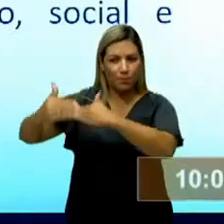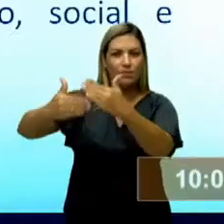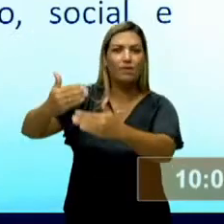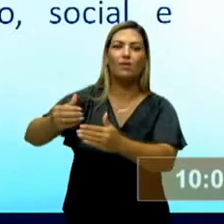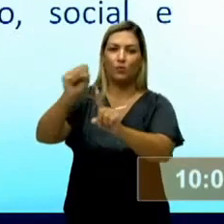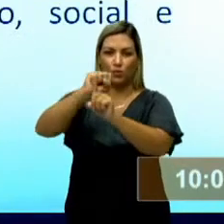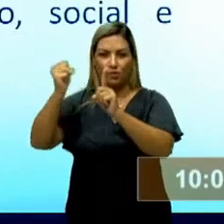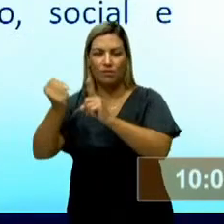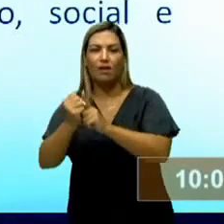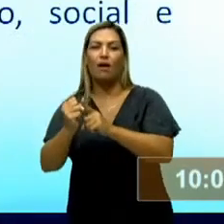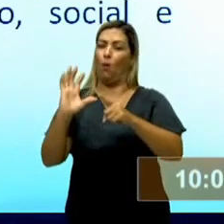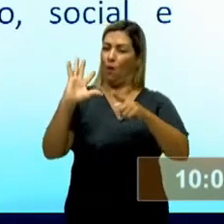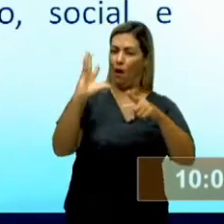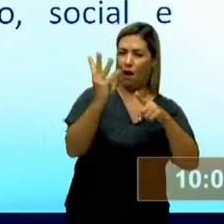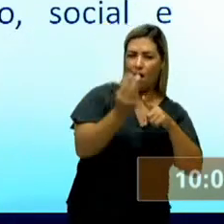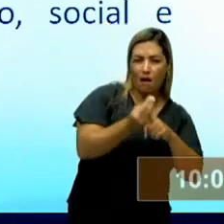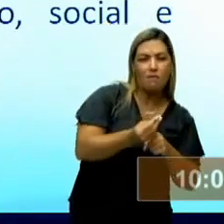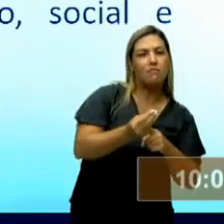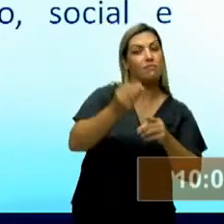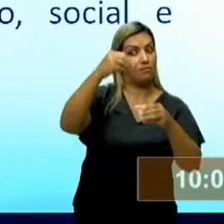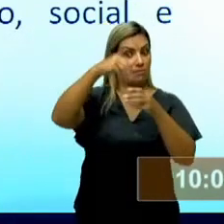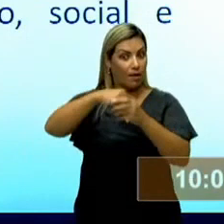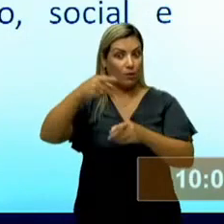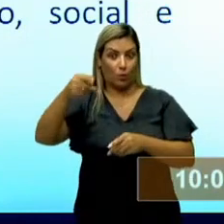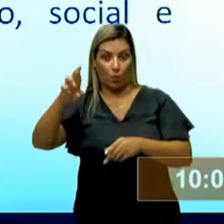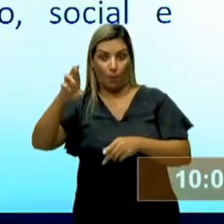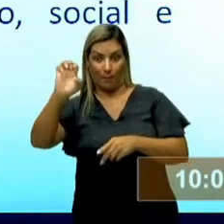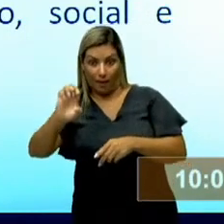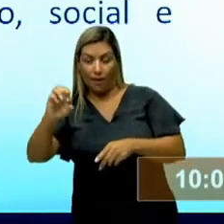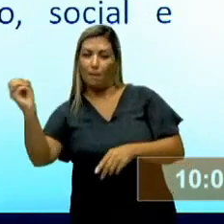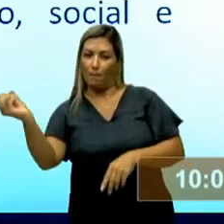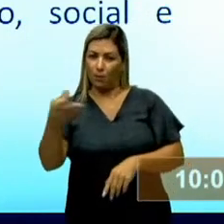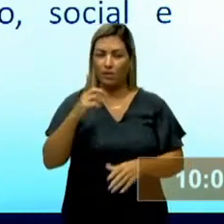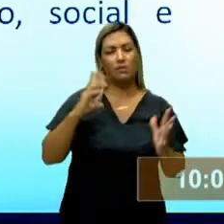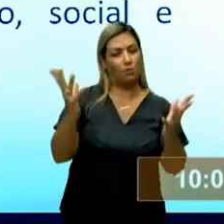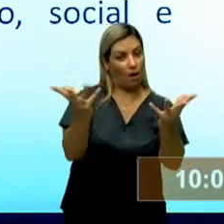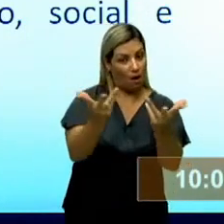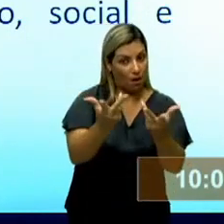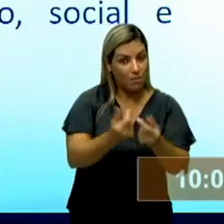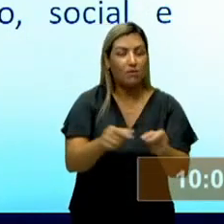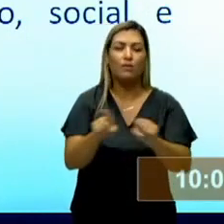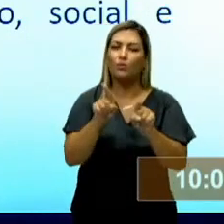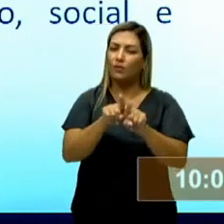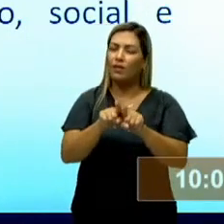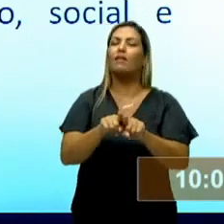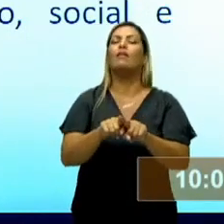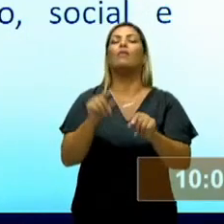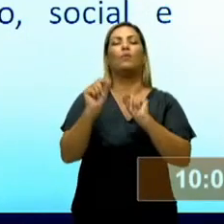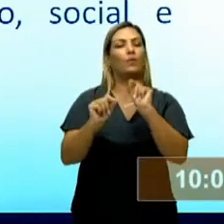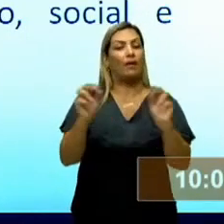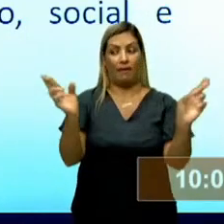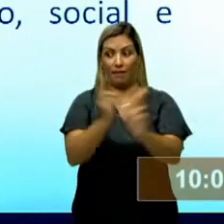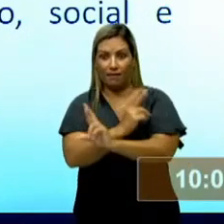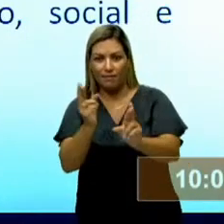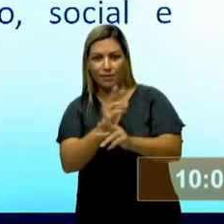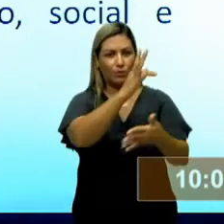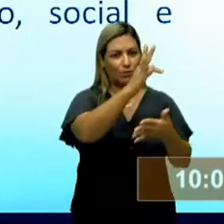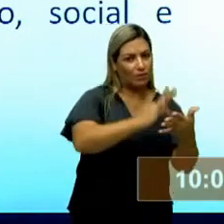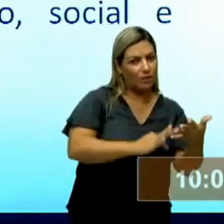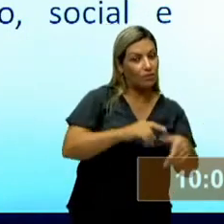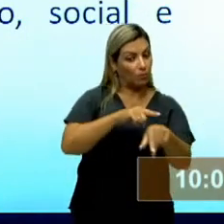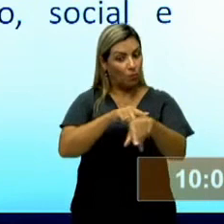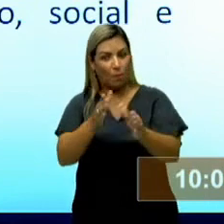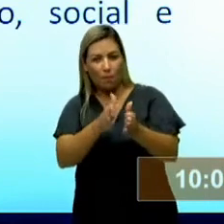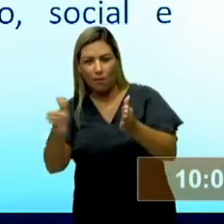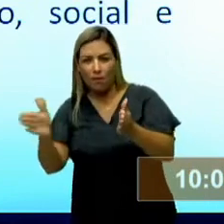concepções artísticas dentro do pré-modernismo. A habilidade é estabelecer relações entre o texto literário e